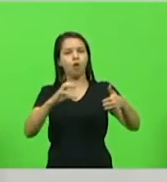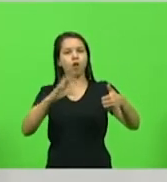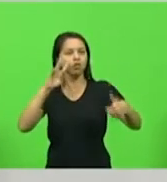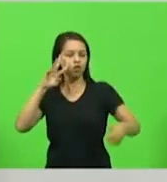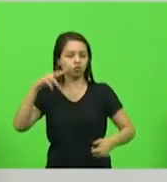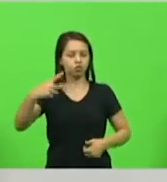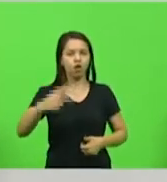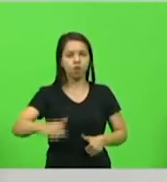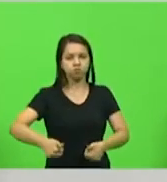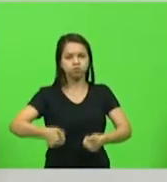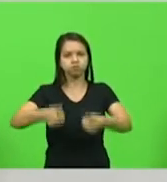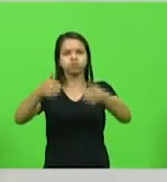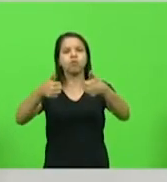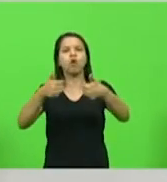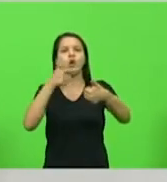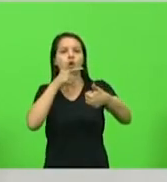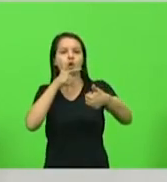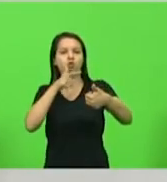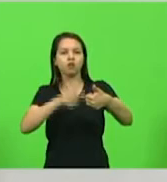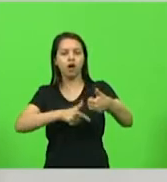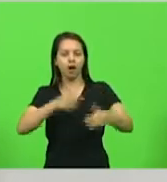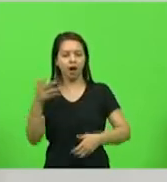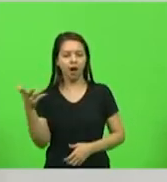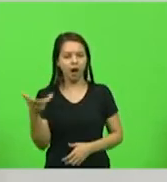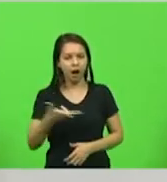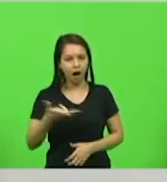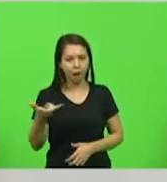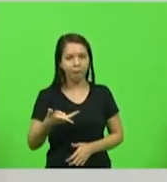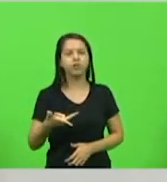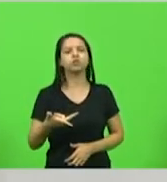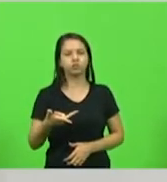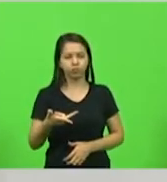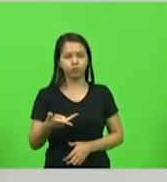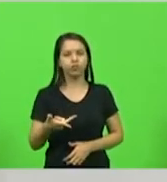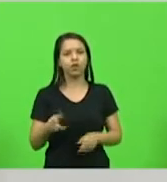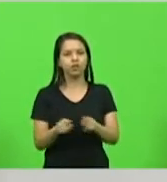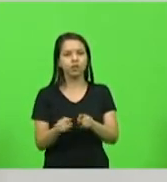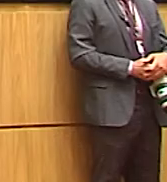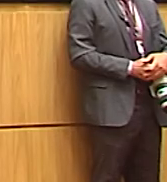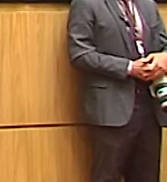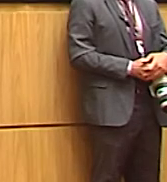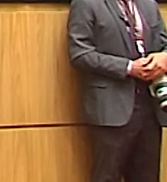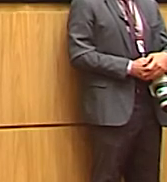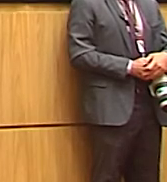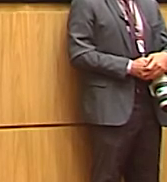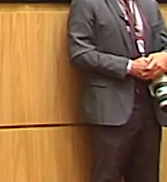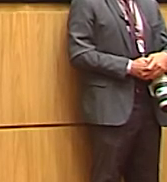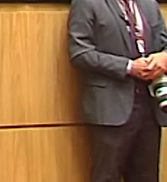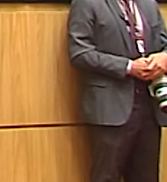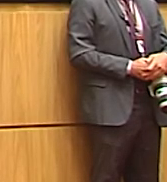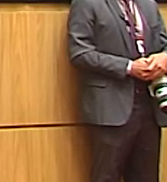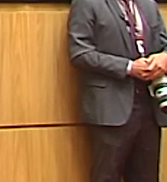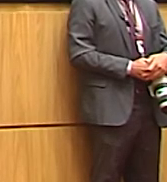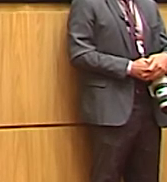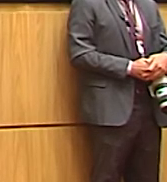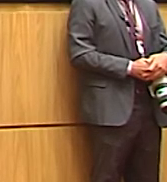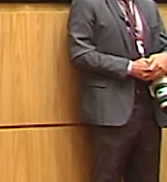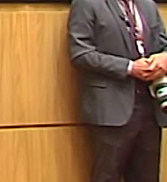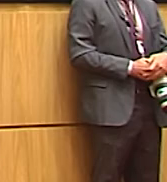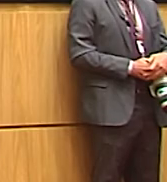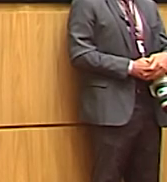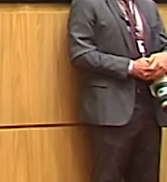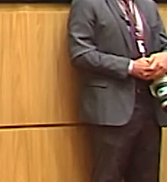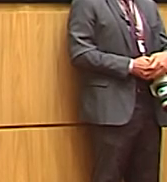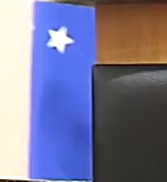Não só chegam, como chegam mais rápido e ainda mais surpreendentes. Para o bienio de 2021 e